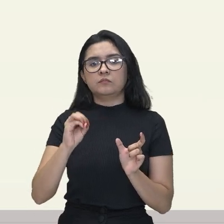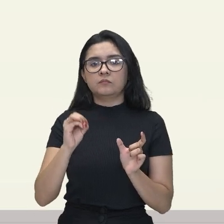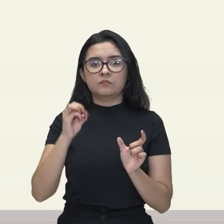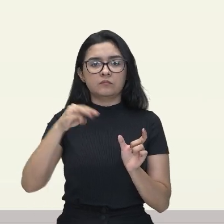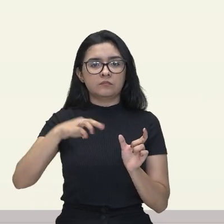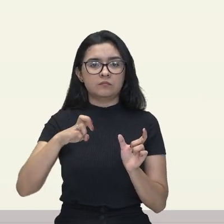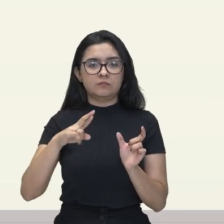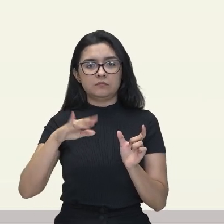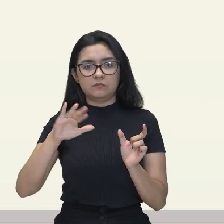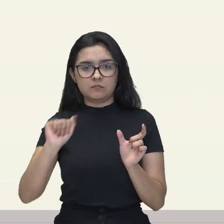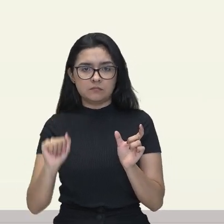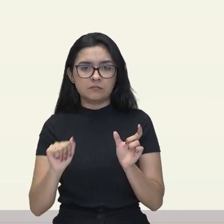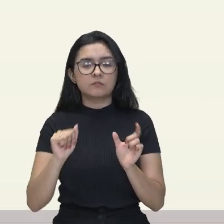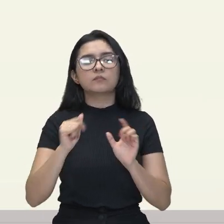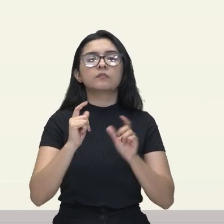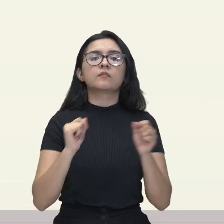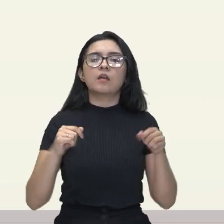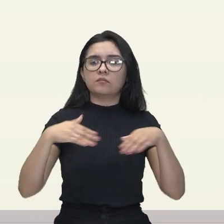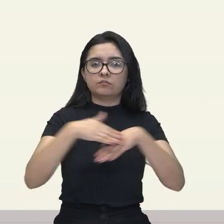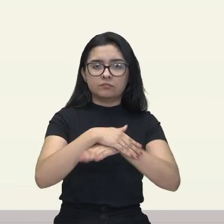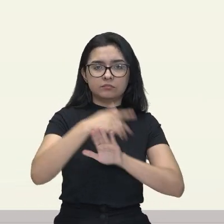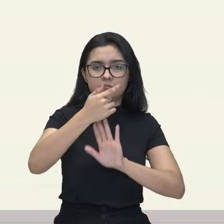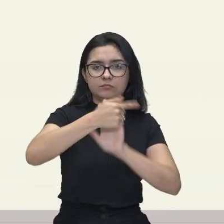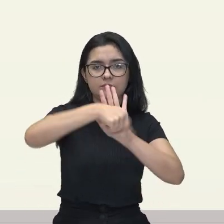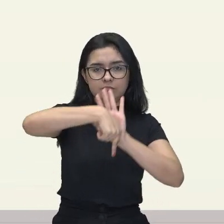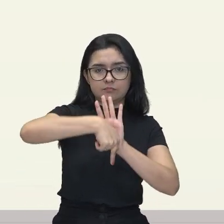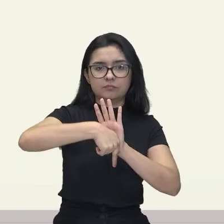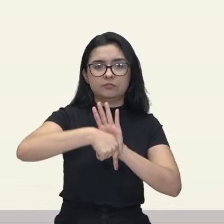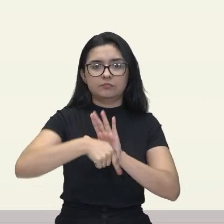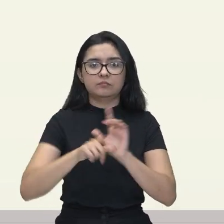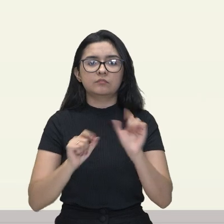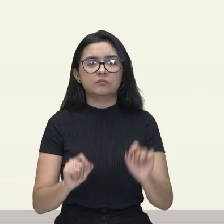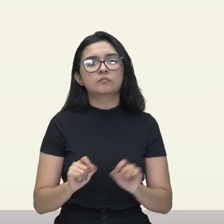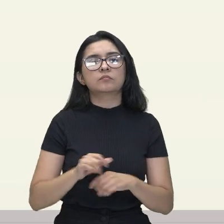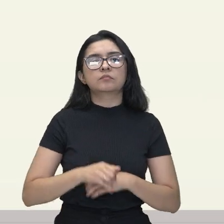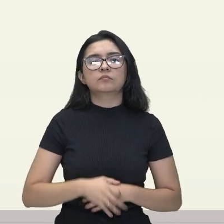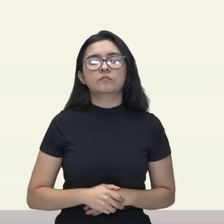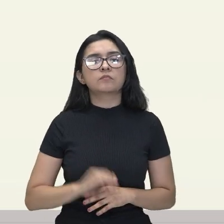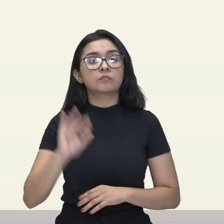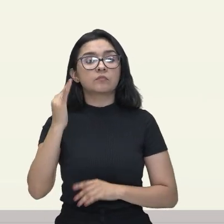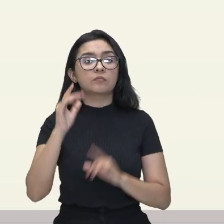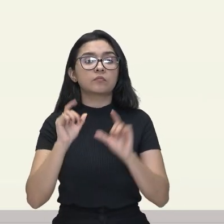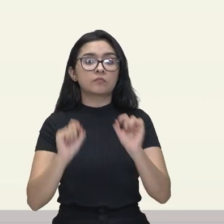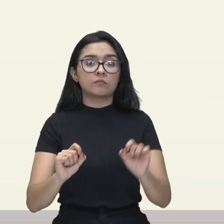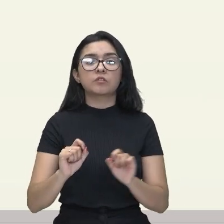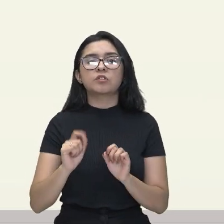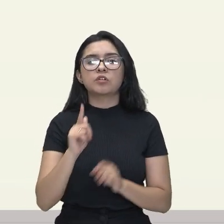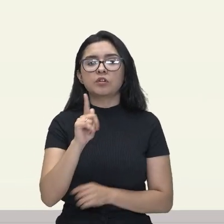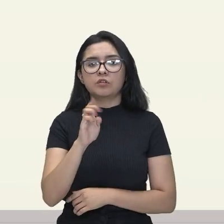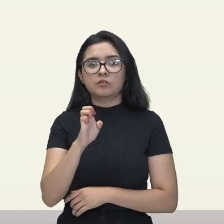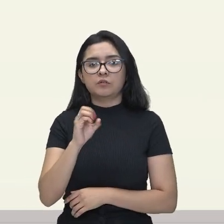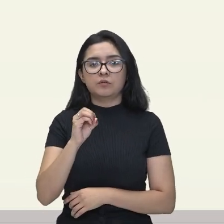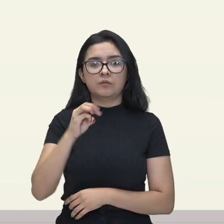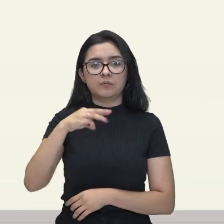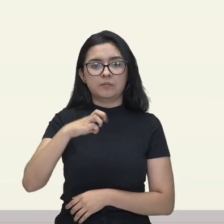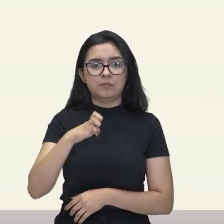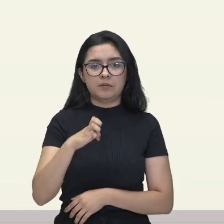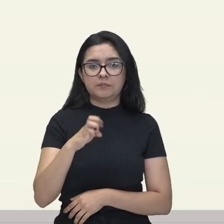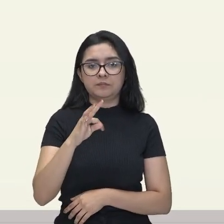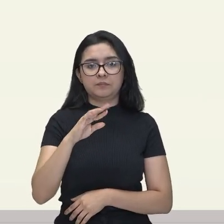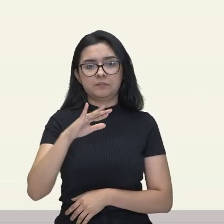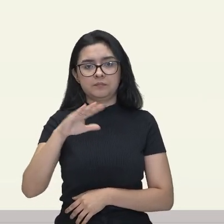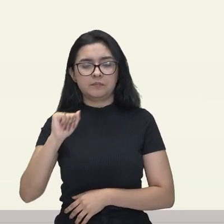geométrica. Isomeria, fenômeno, geométrico, é que analisa